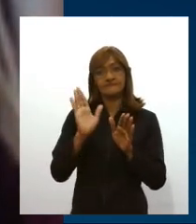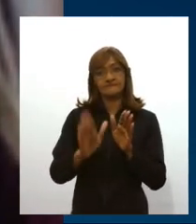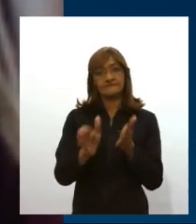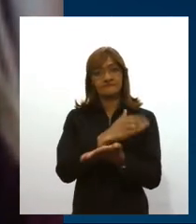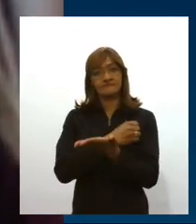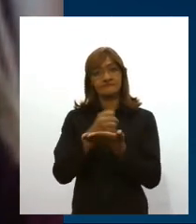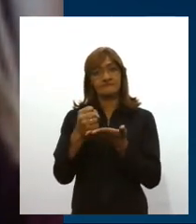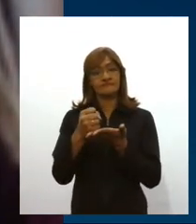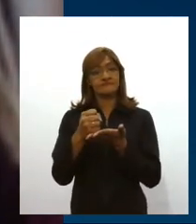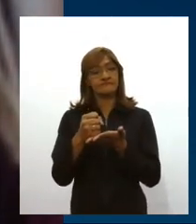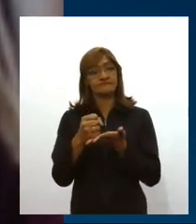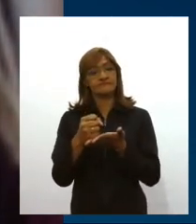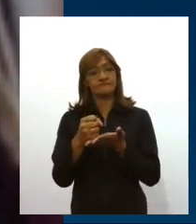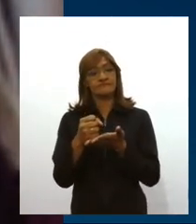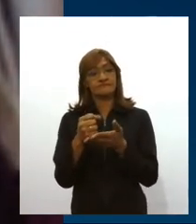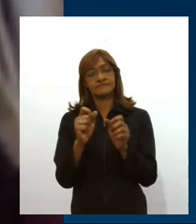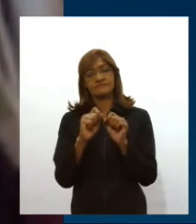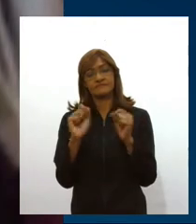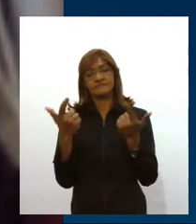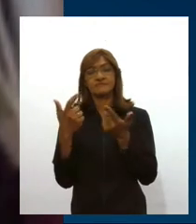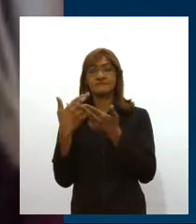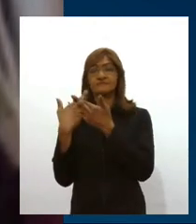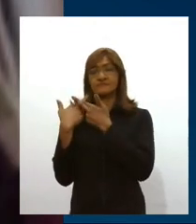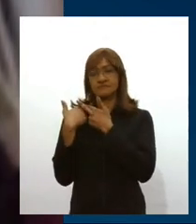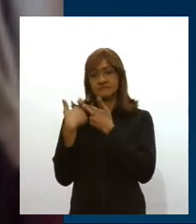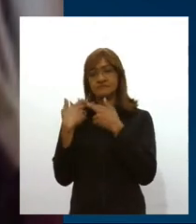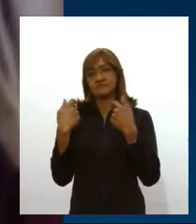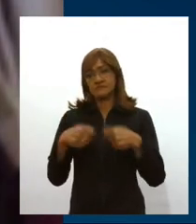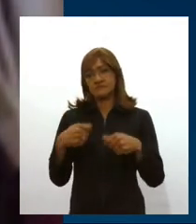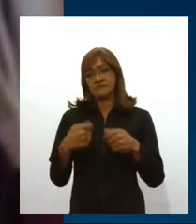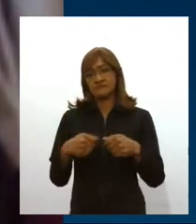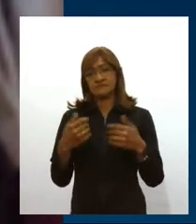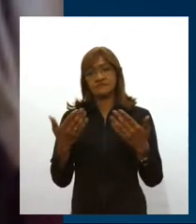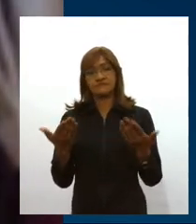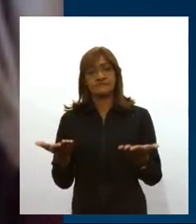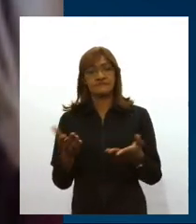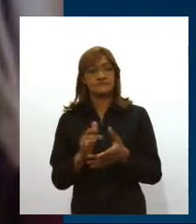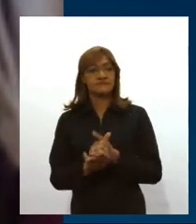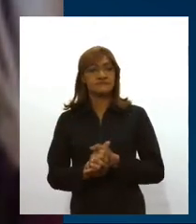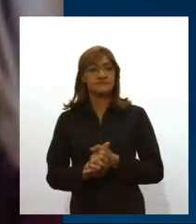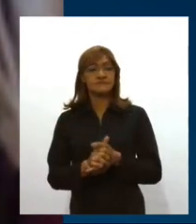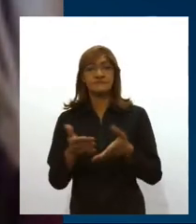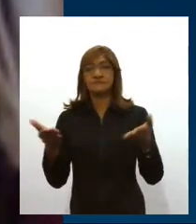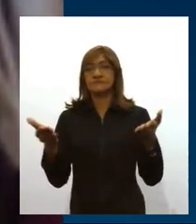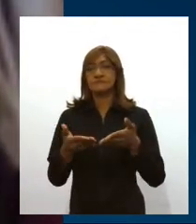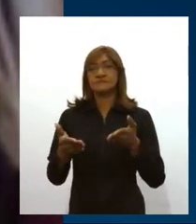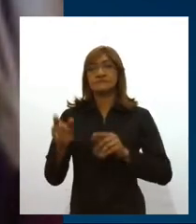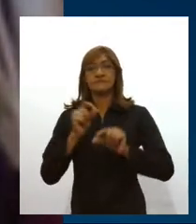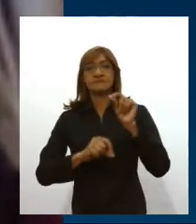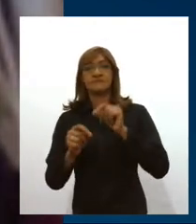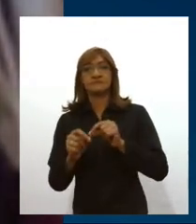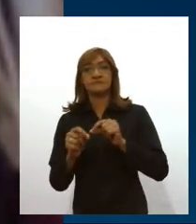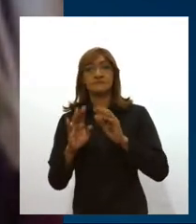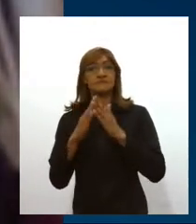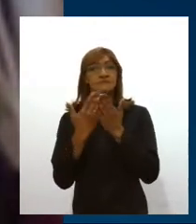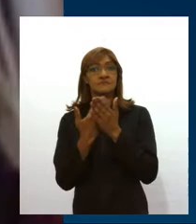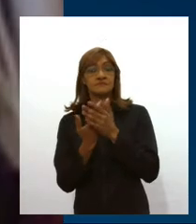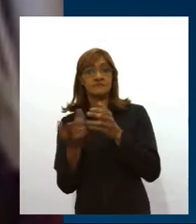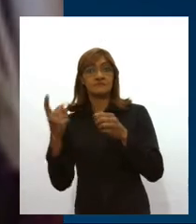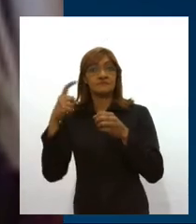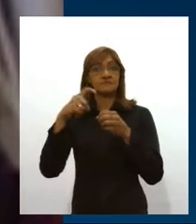A gente, lógico, tem que ter responsabilidade. Agora, o grande desafio, essa questão do retorno às aulas, isso